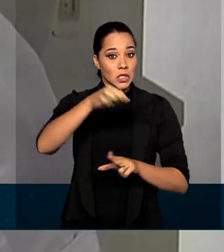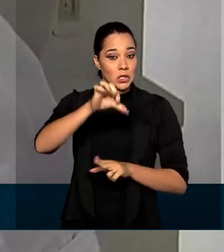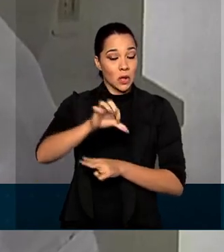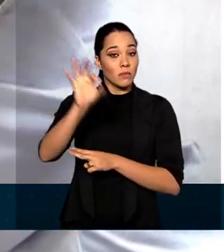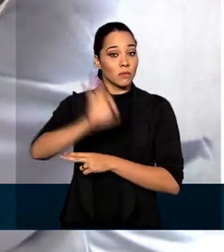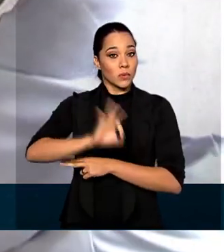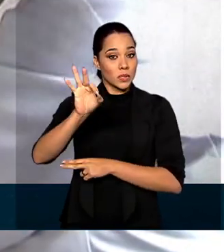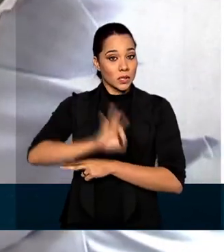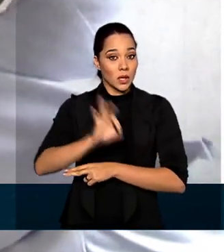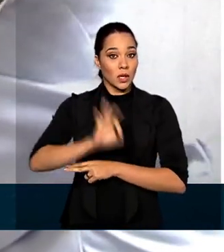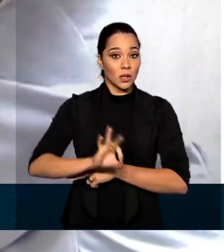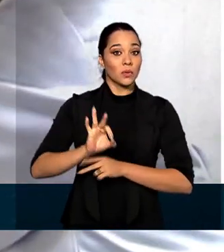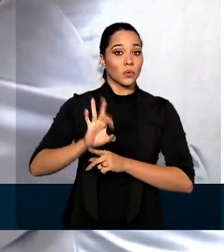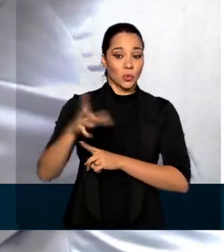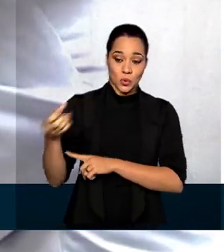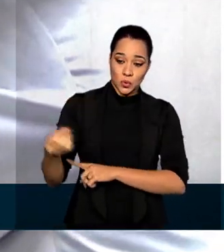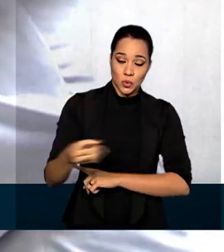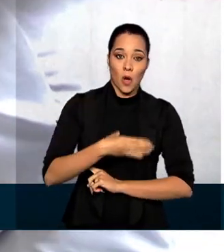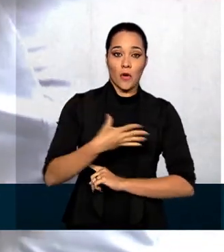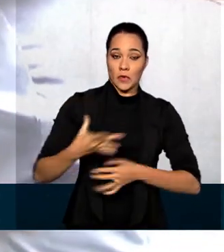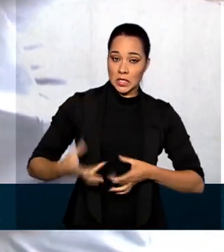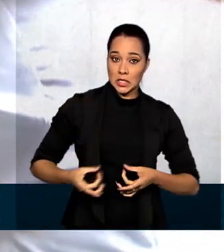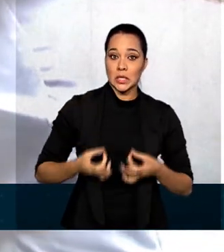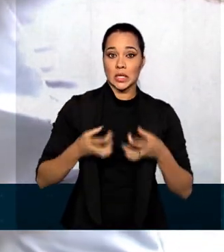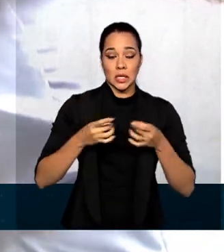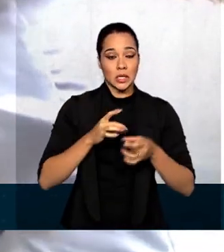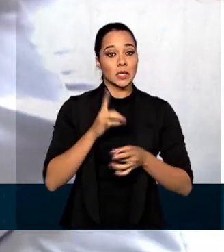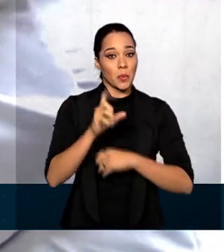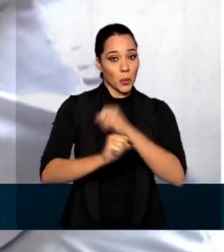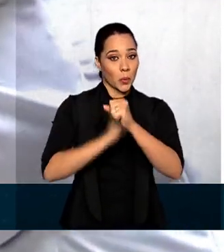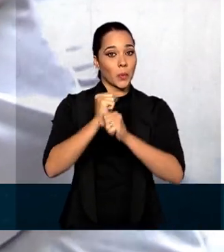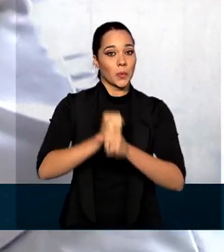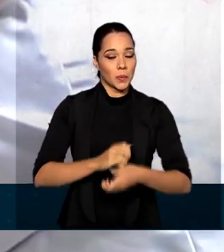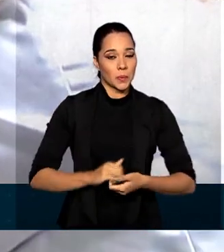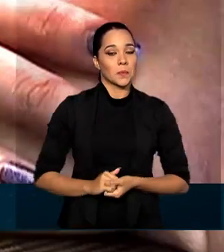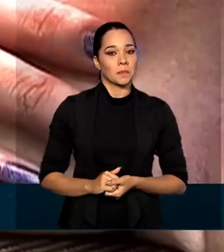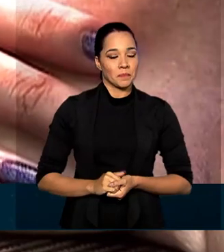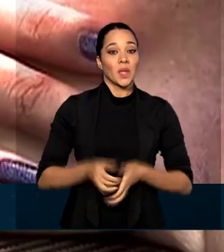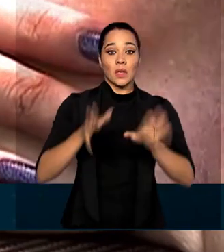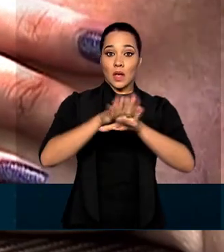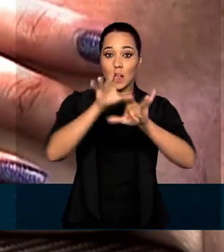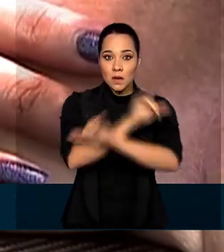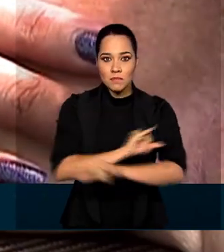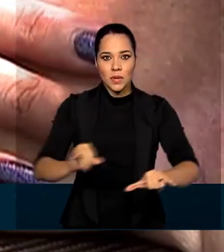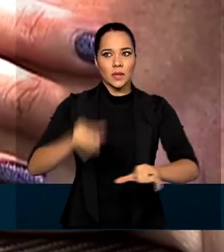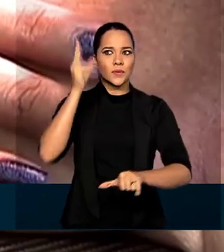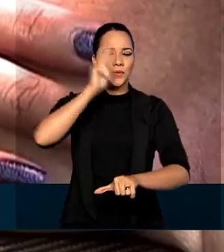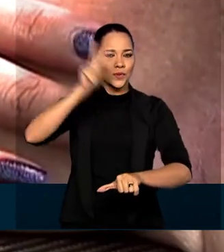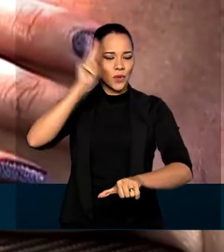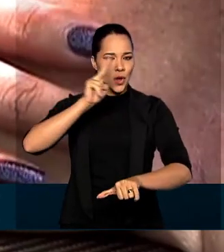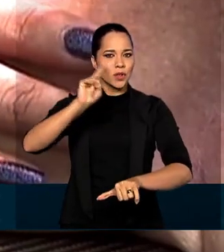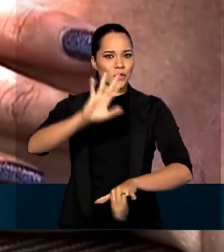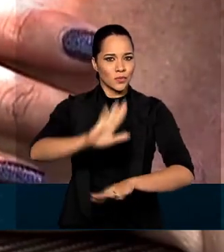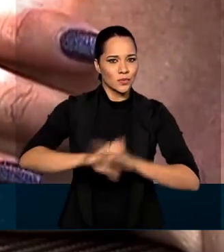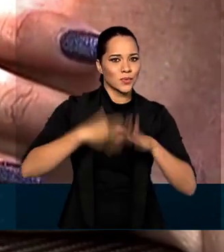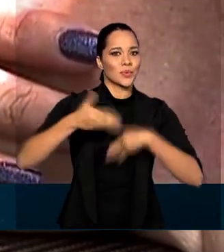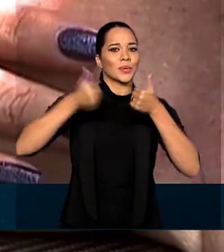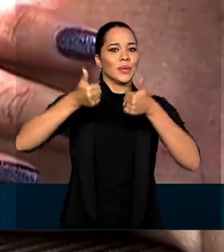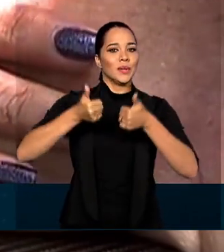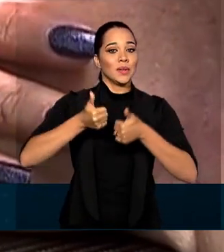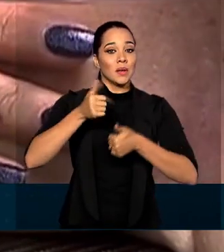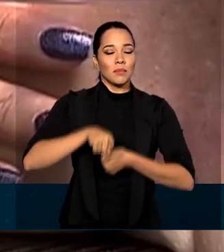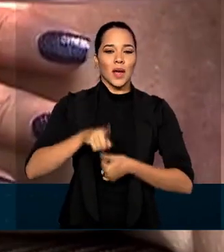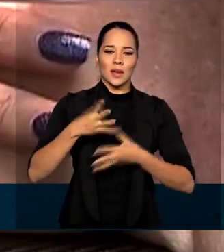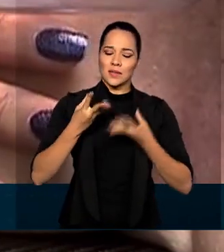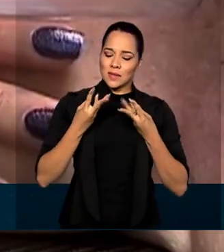% dos casos novos de câncer a cada ano. E a campanha traz histórias de superação para